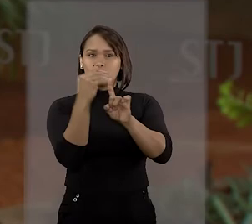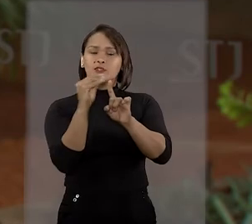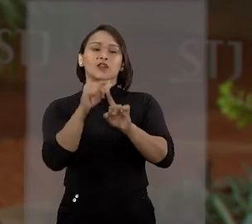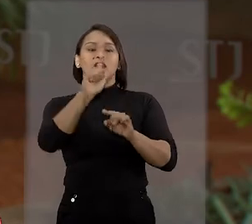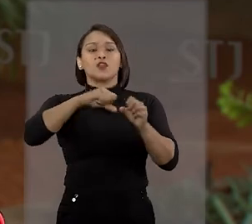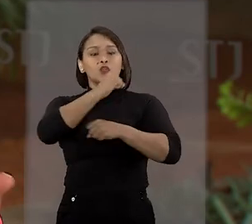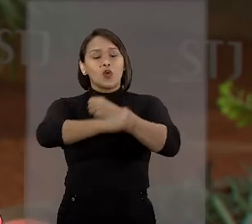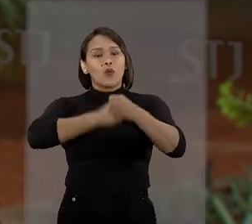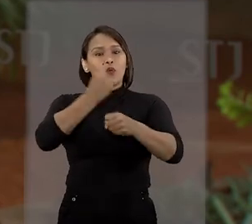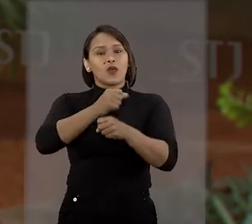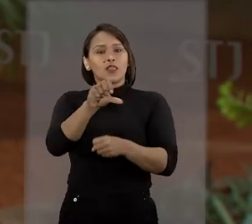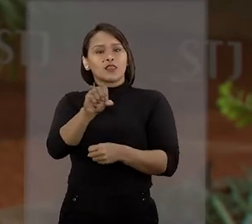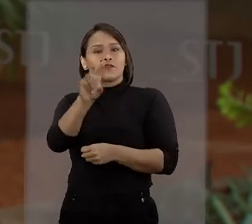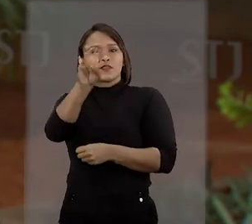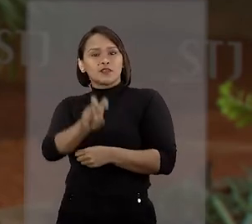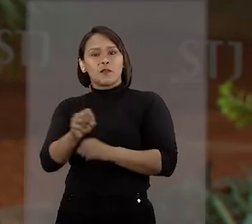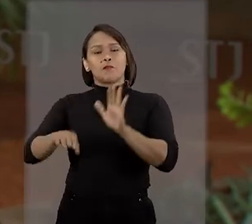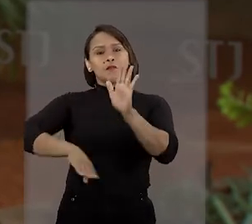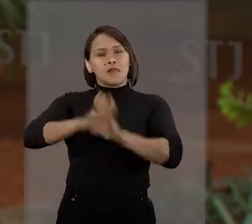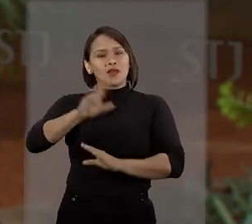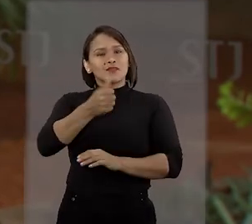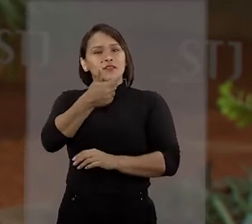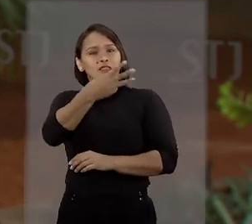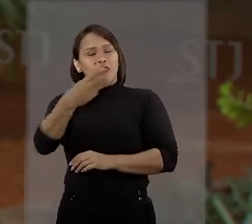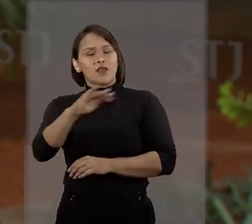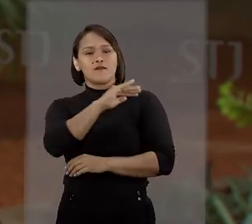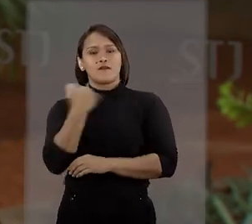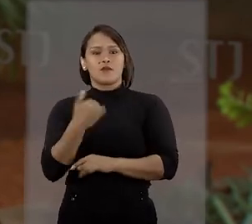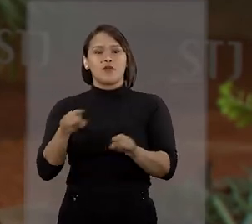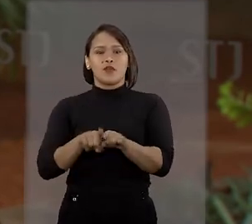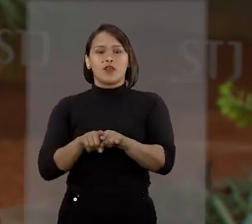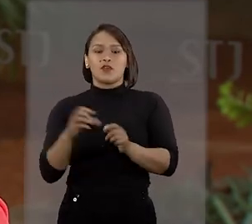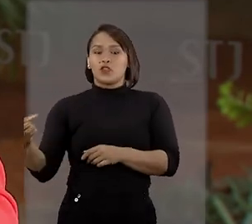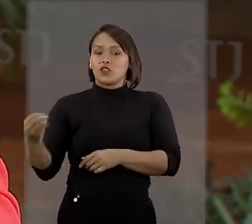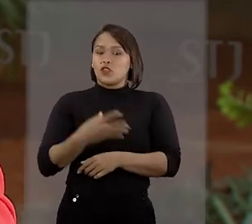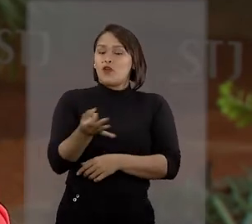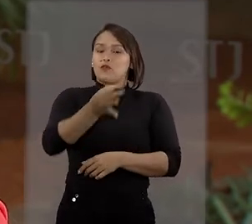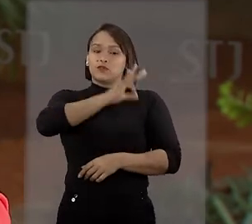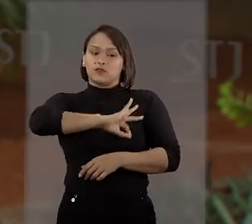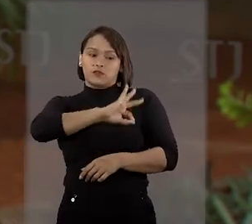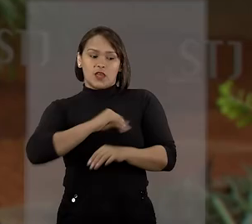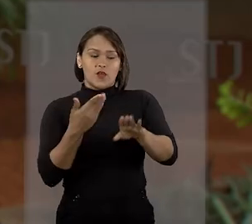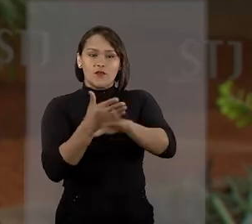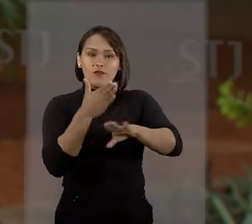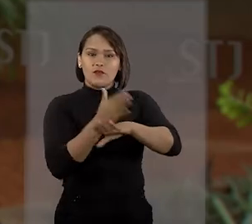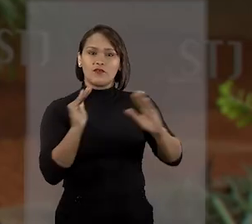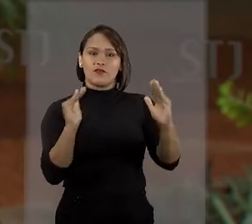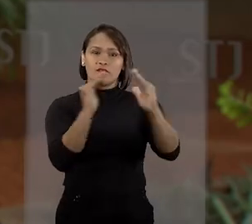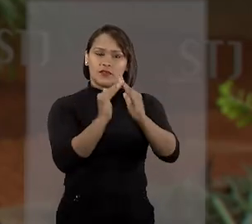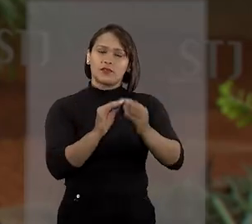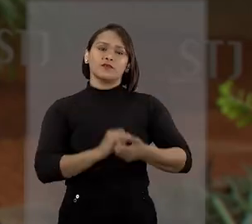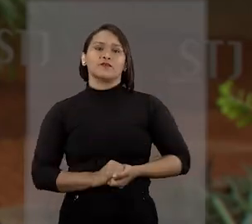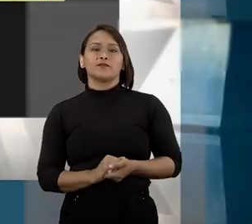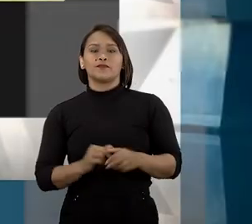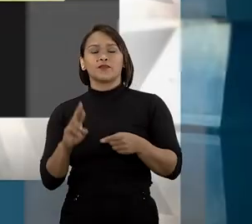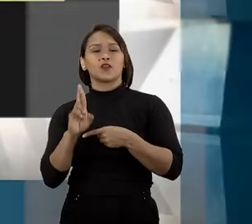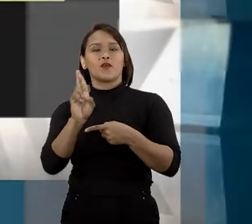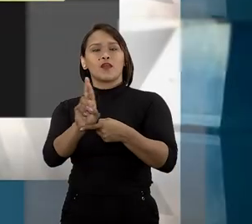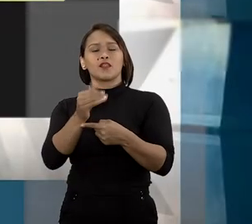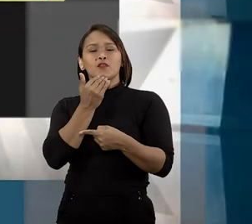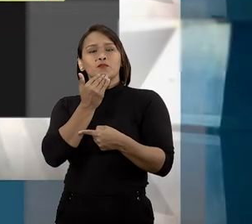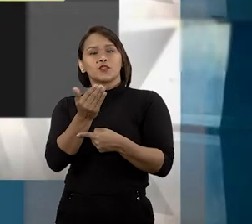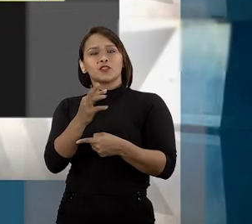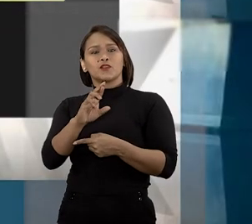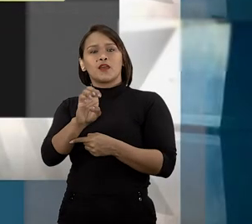sexuais. No ano seguinte, em 95, mais 13 pessoas foram mortas em uma nova entrada de policiais da favela. O